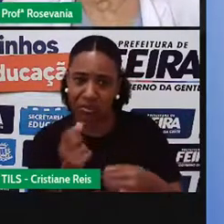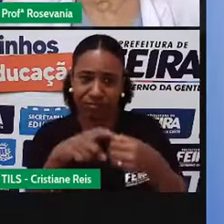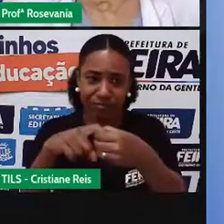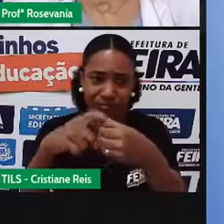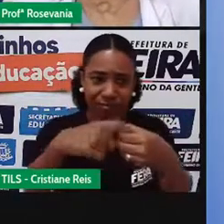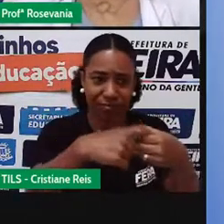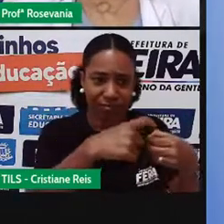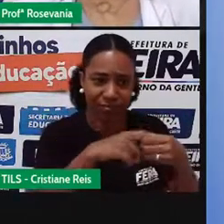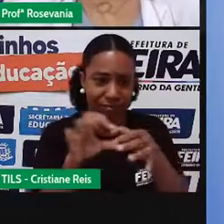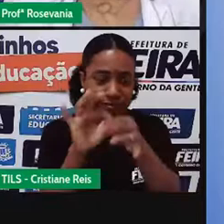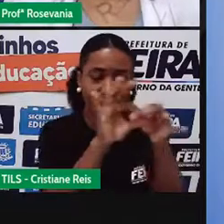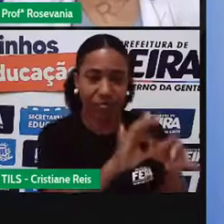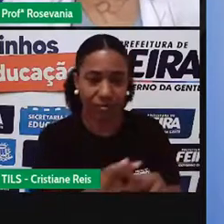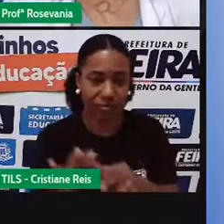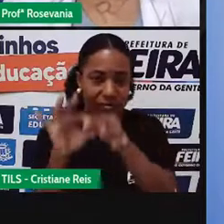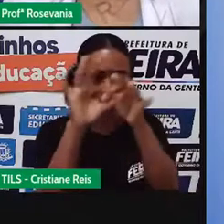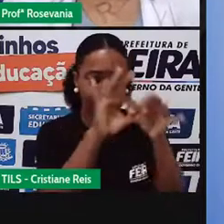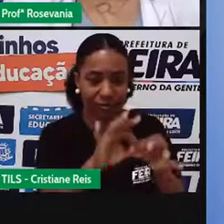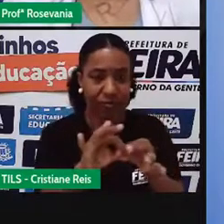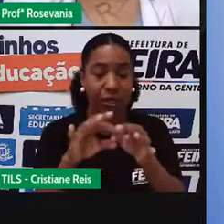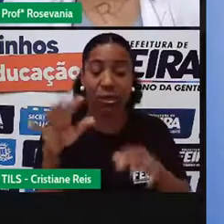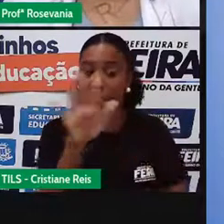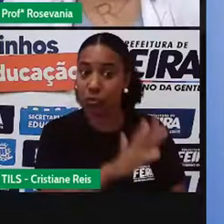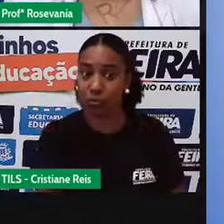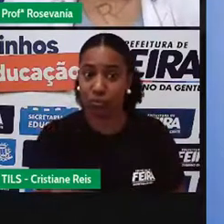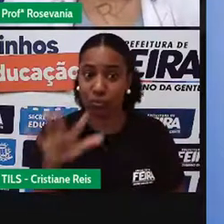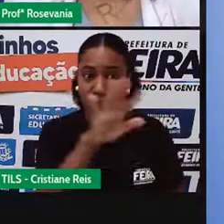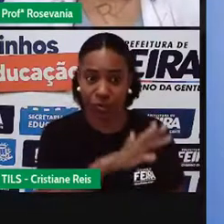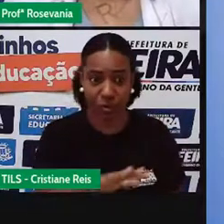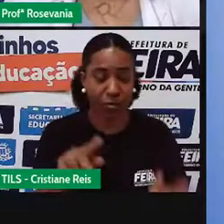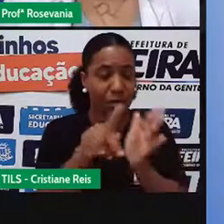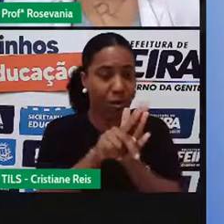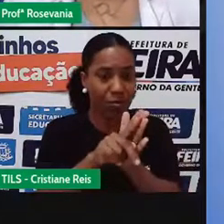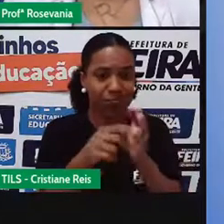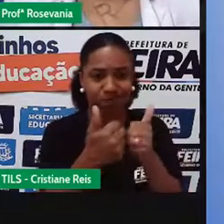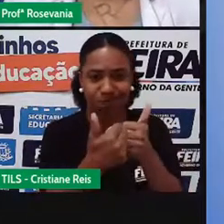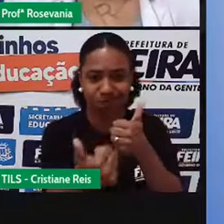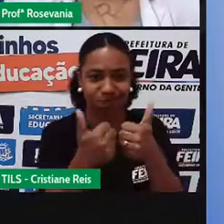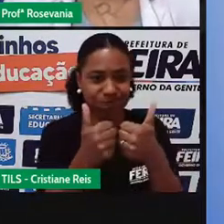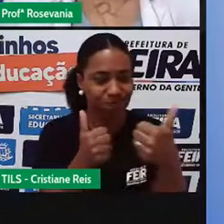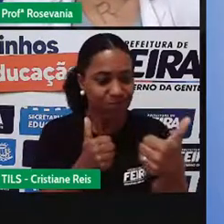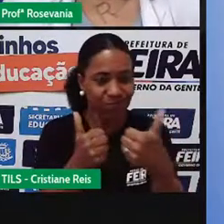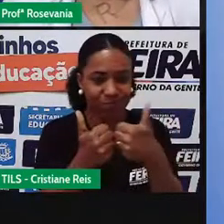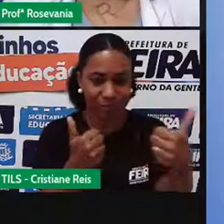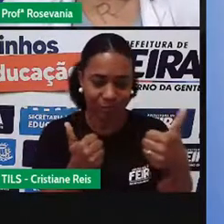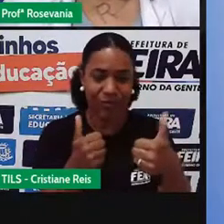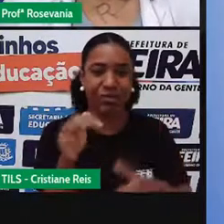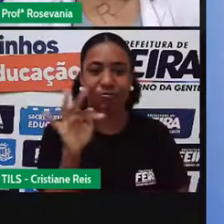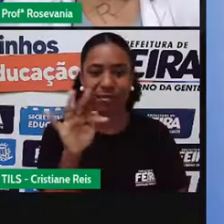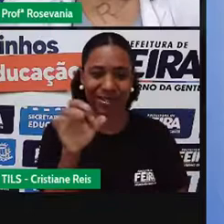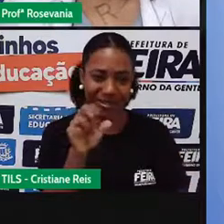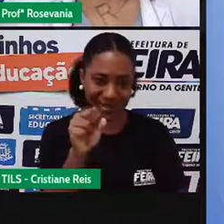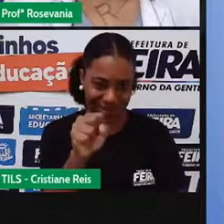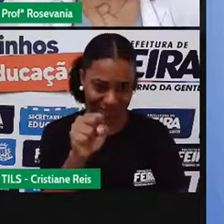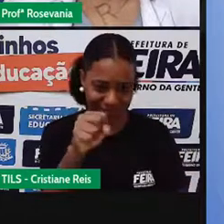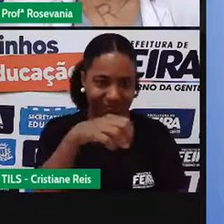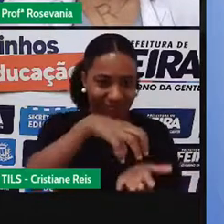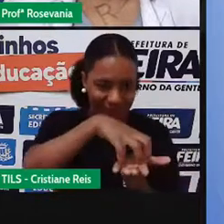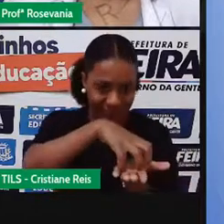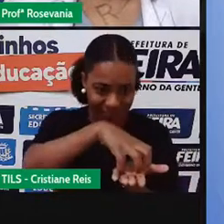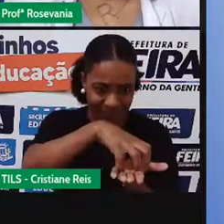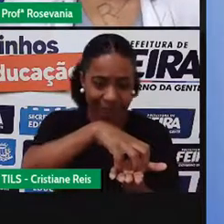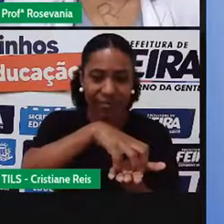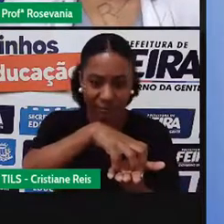outras, e formou, né, que foi uma nossa região metropolitana. Essa partidinha que você está vendo aí, essa parte em azul aqui é o nosso